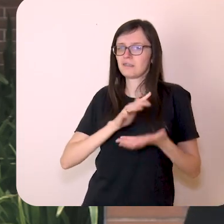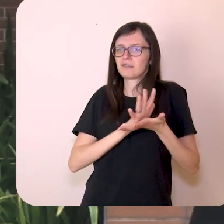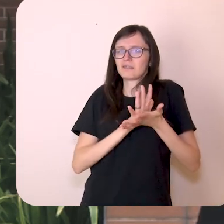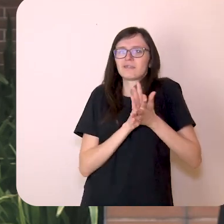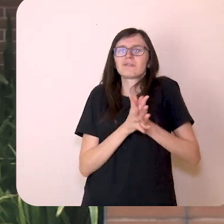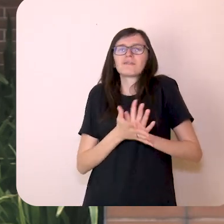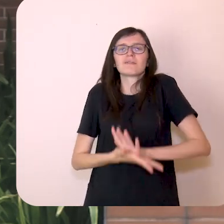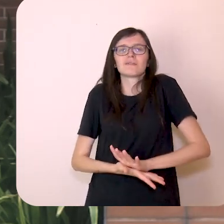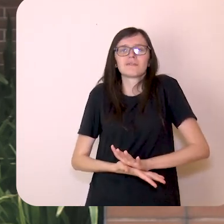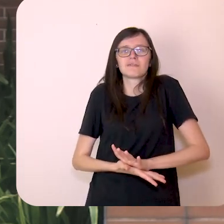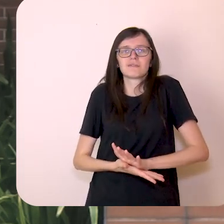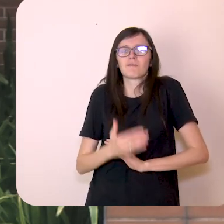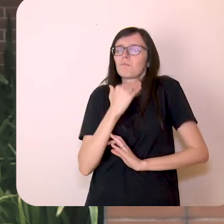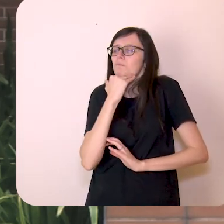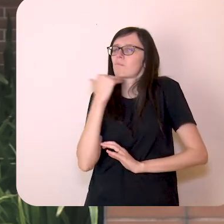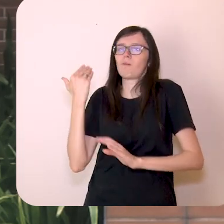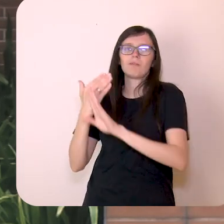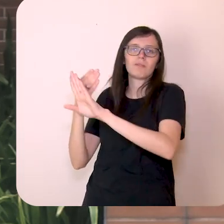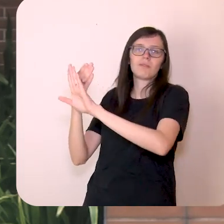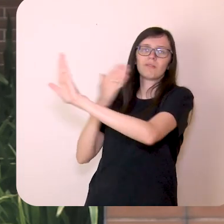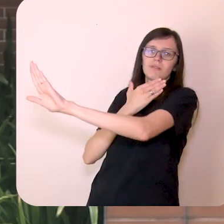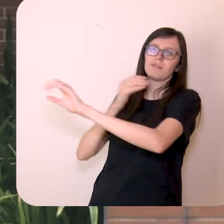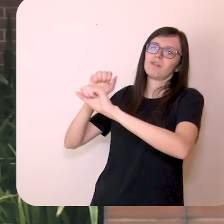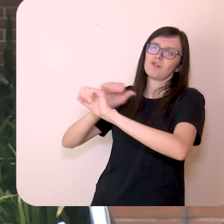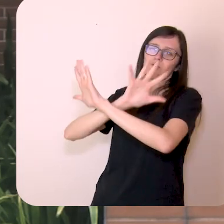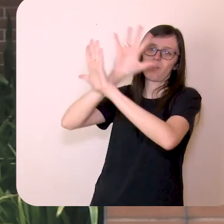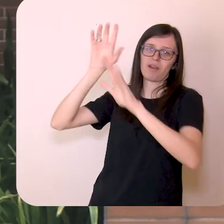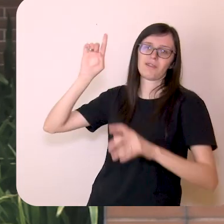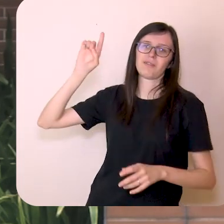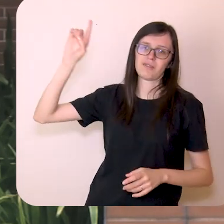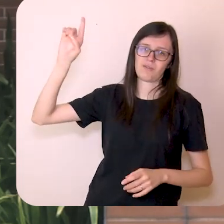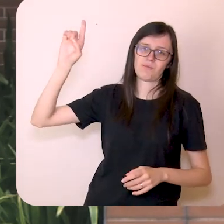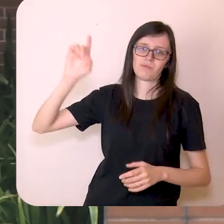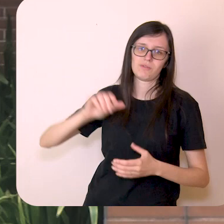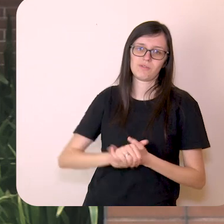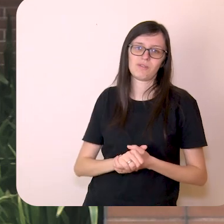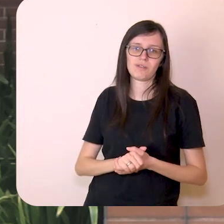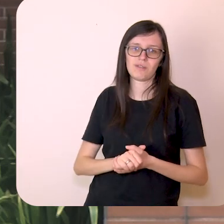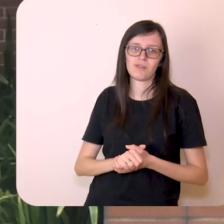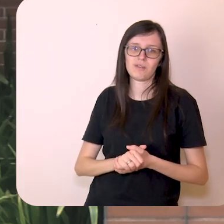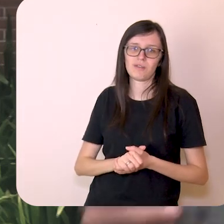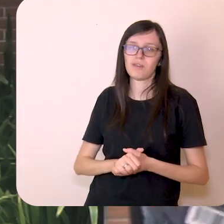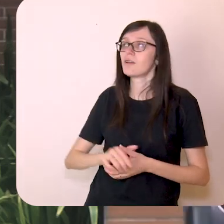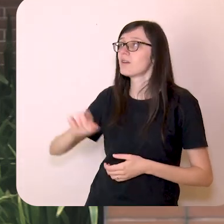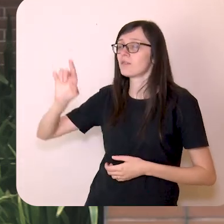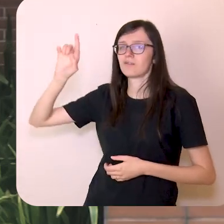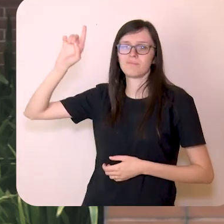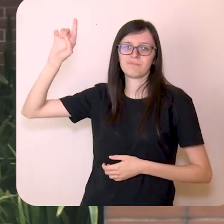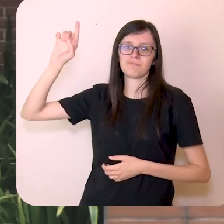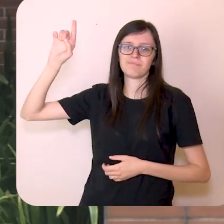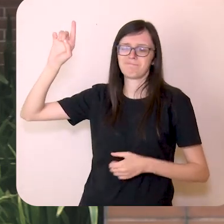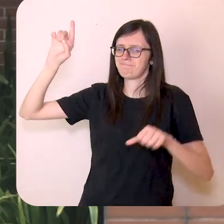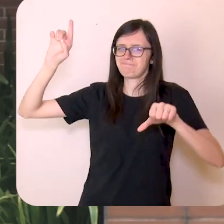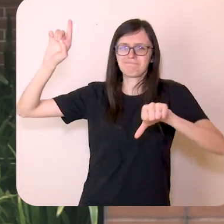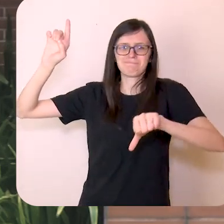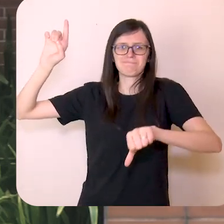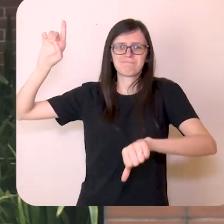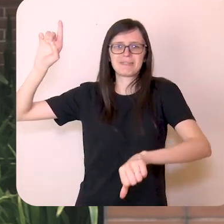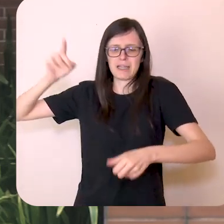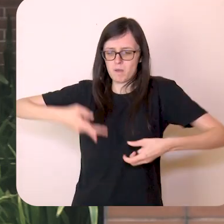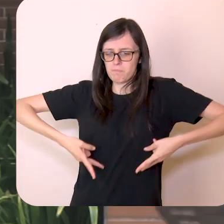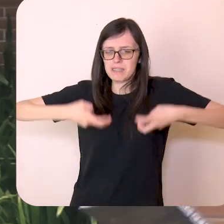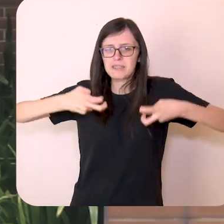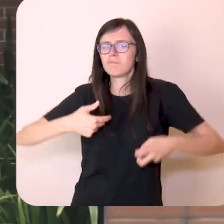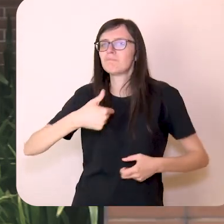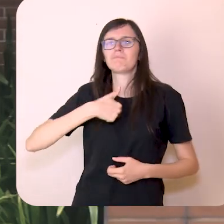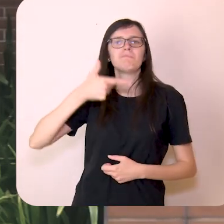mata o homem Separa o homem da glória de Deus Insere no homem uma